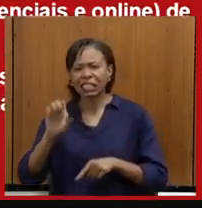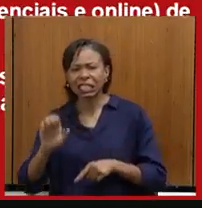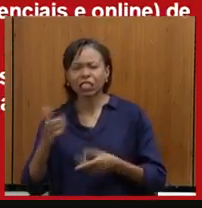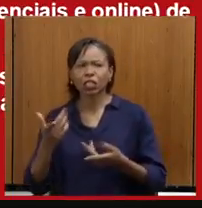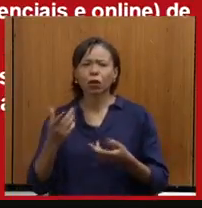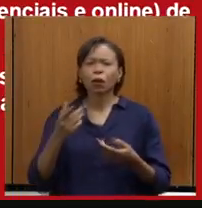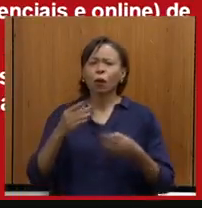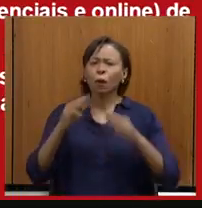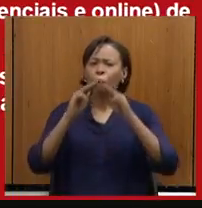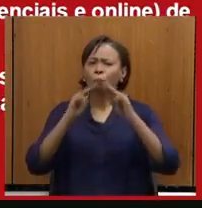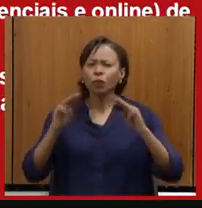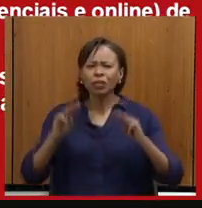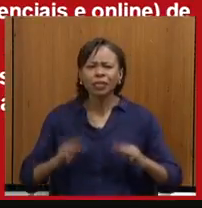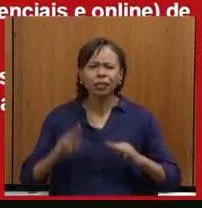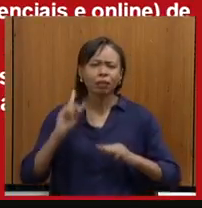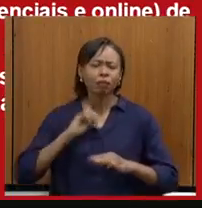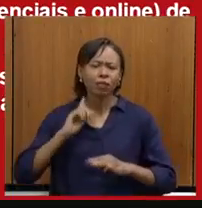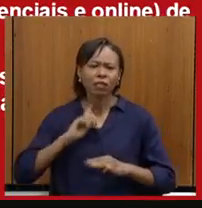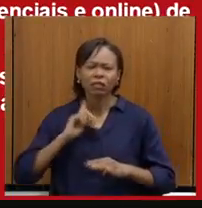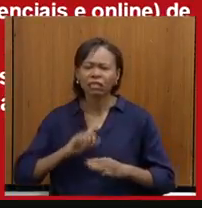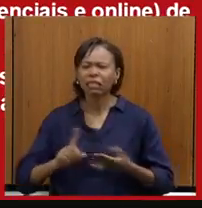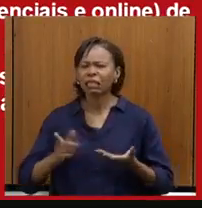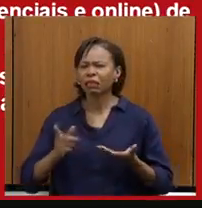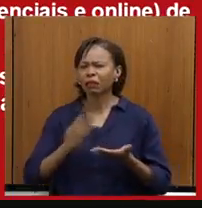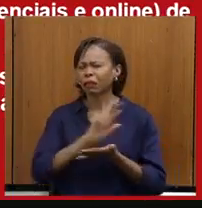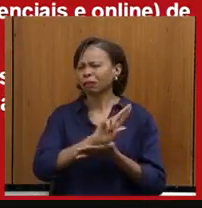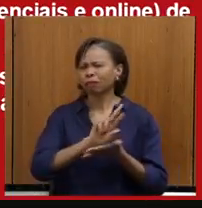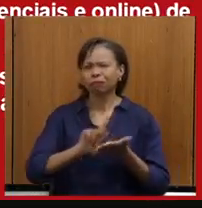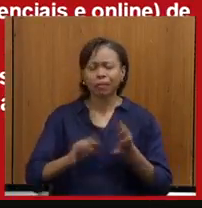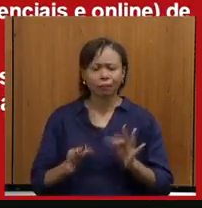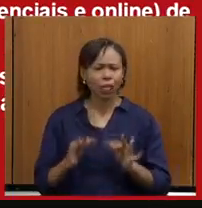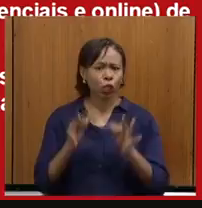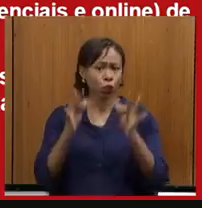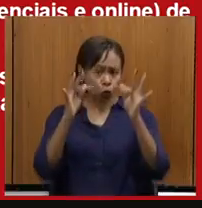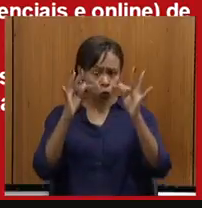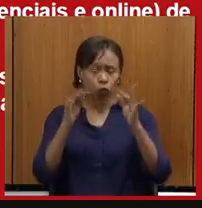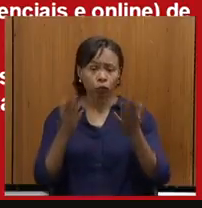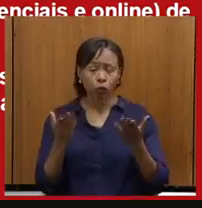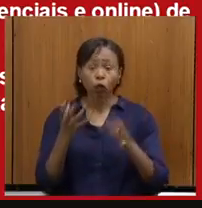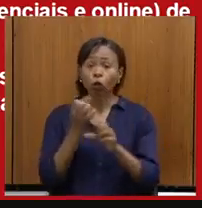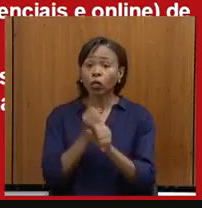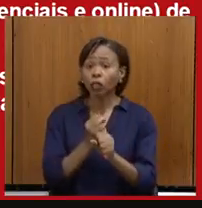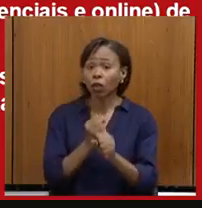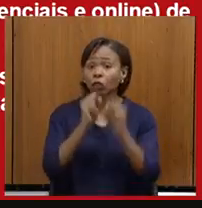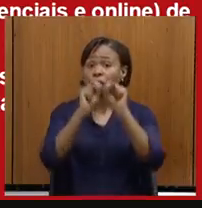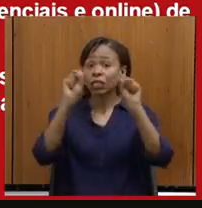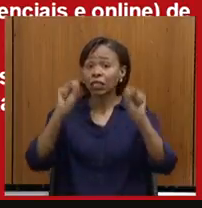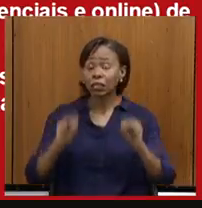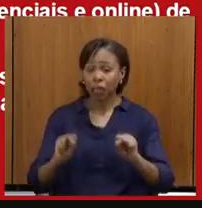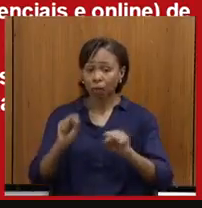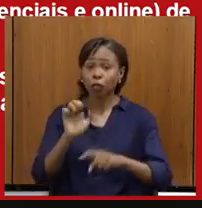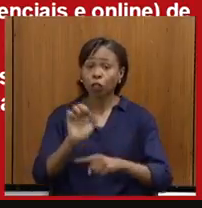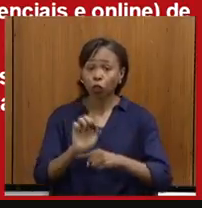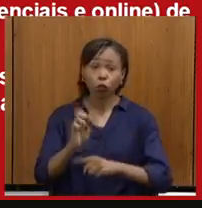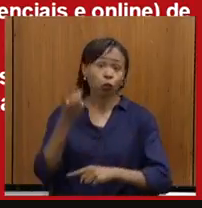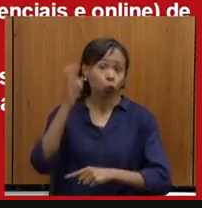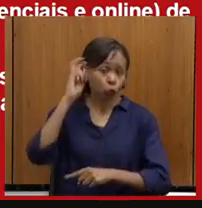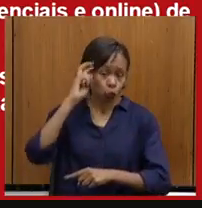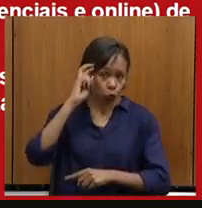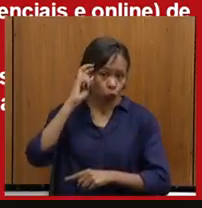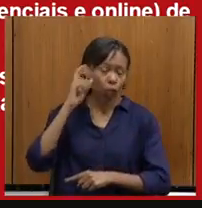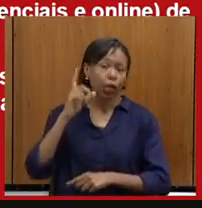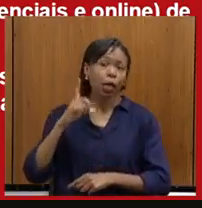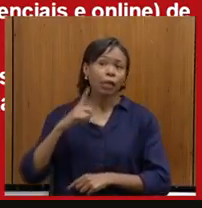enfim, georreferenciamento, todas as questões tecnológicas. O total do sistema estadual de cultura, já